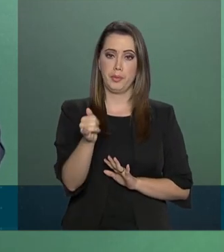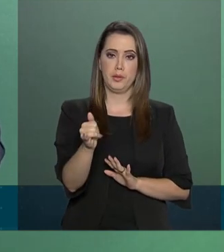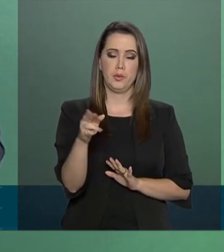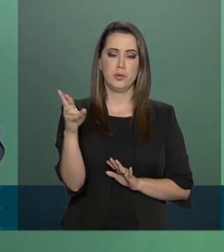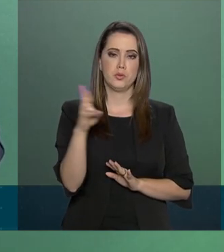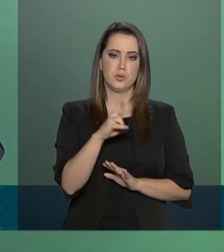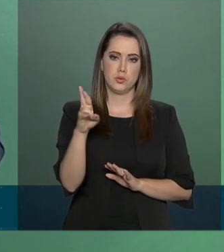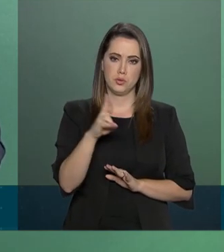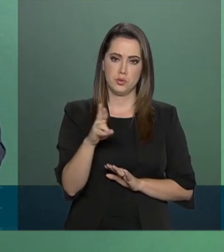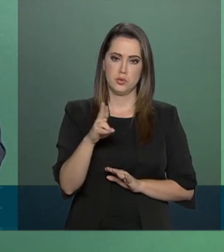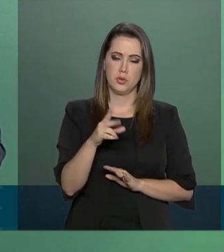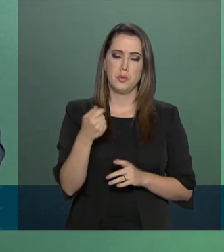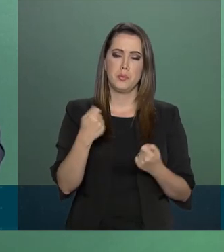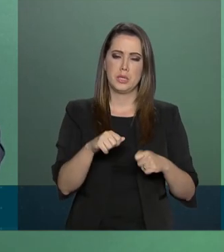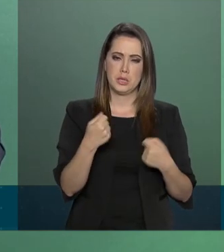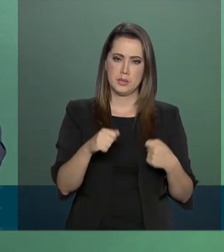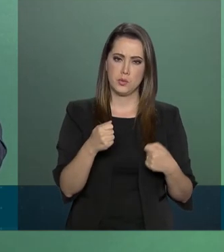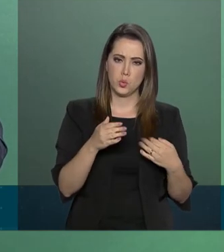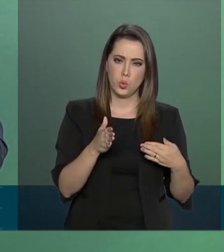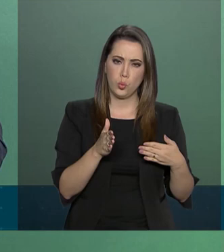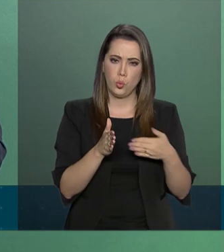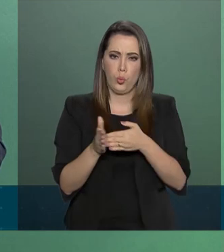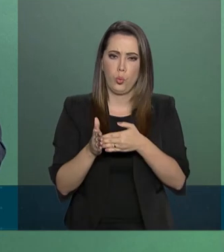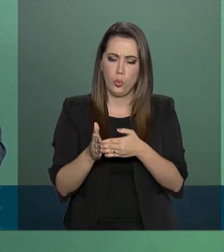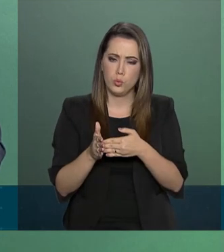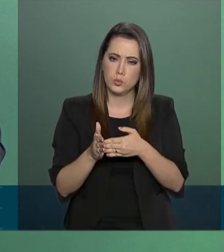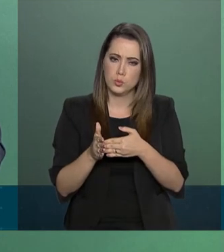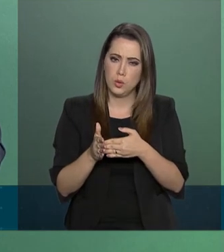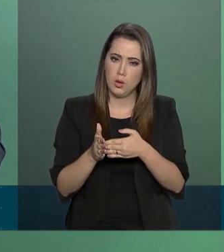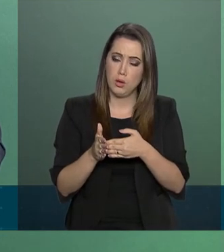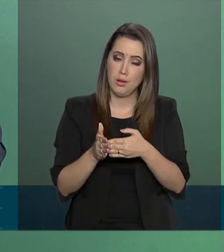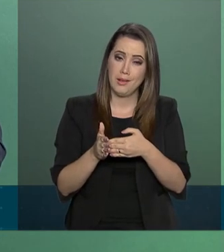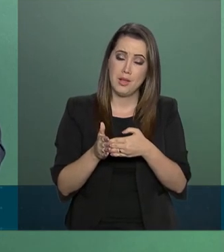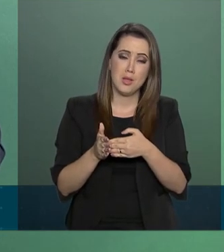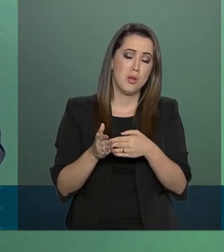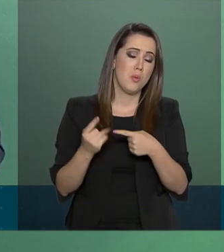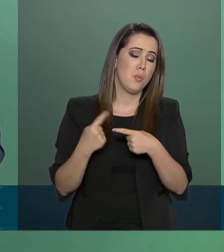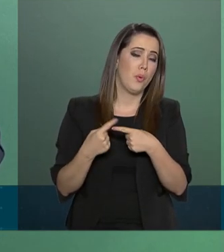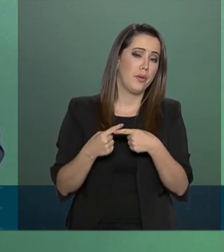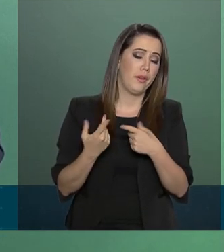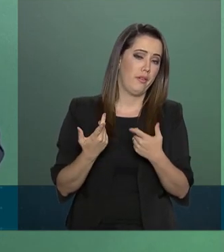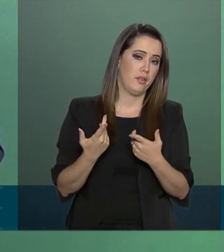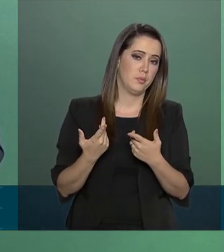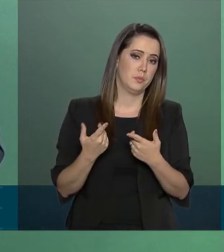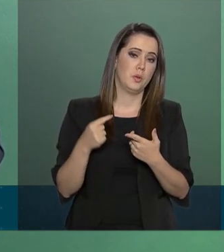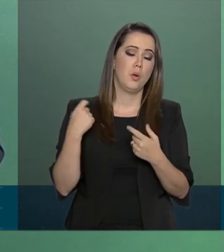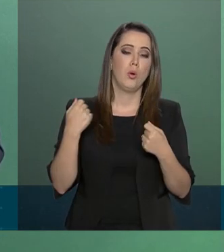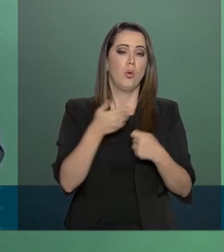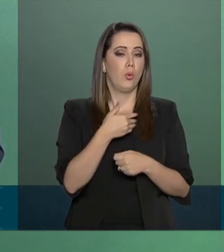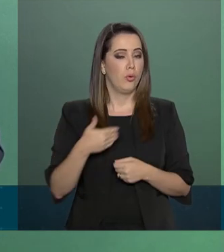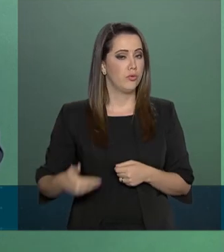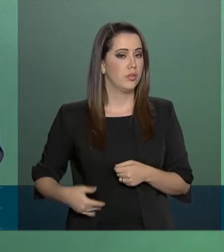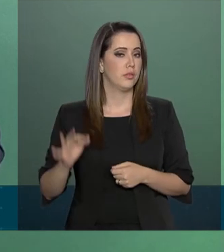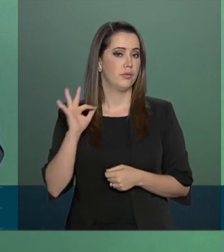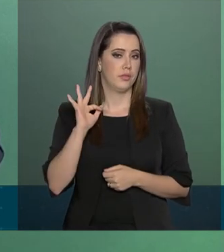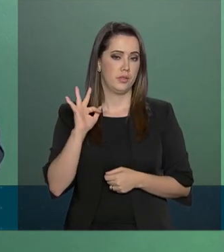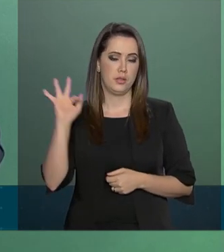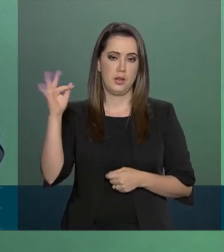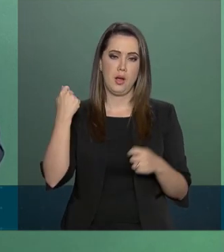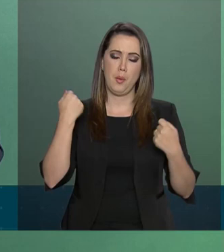foram contingenciados. O bloqueio decorre da necessidade do governo federal